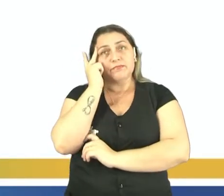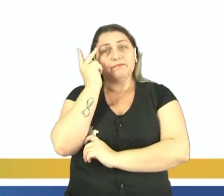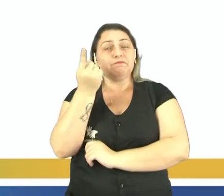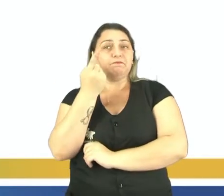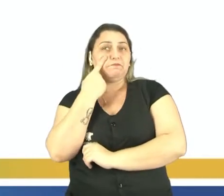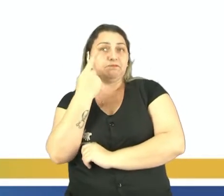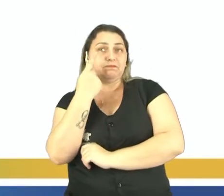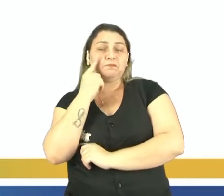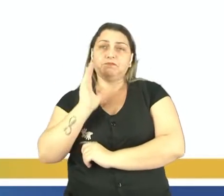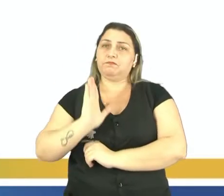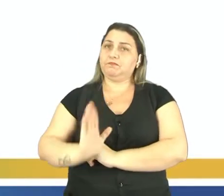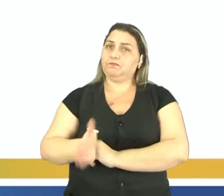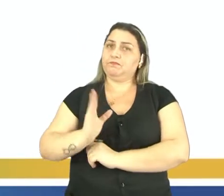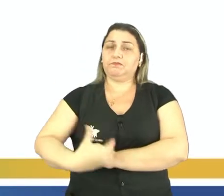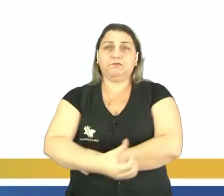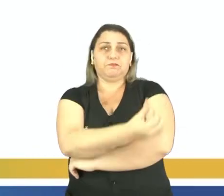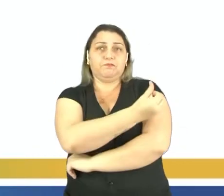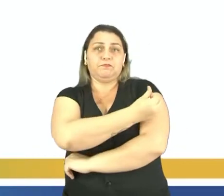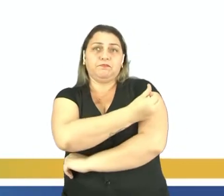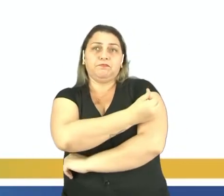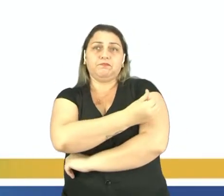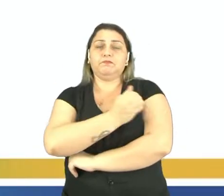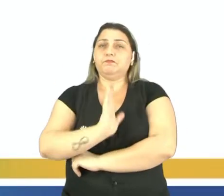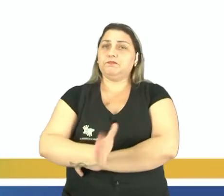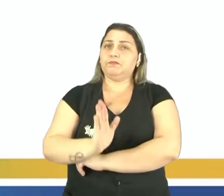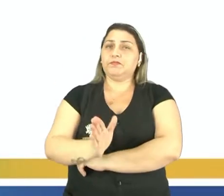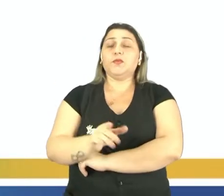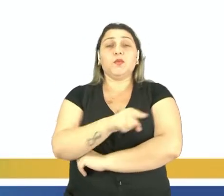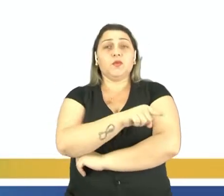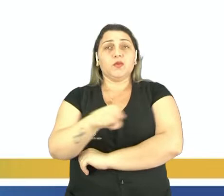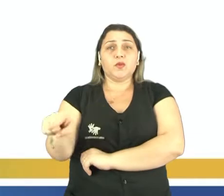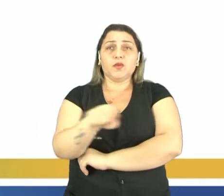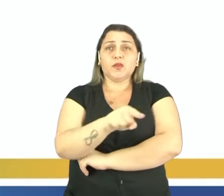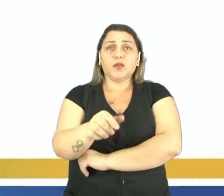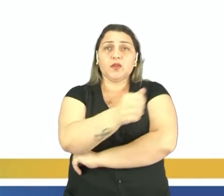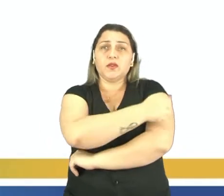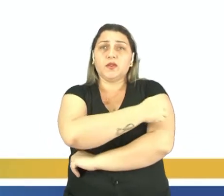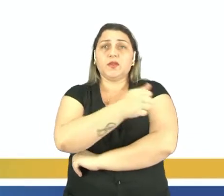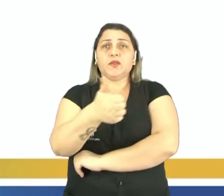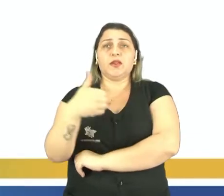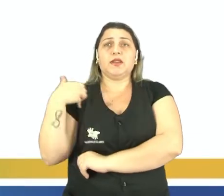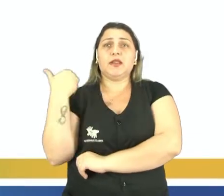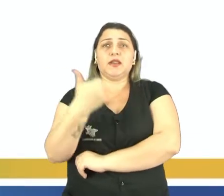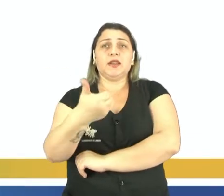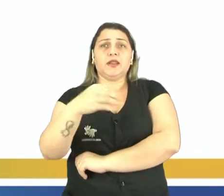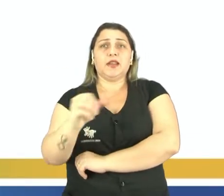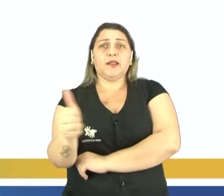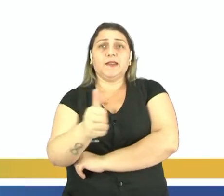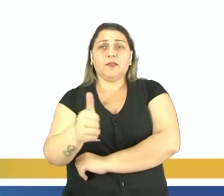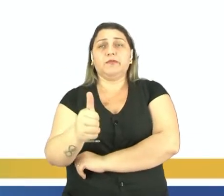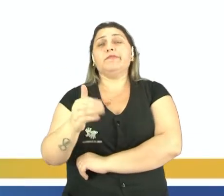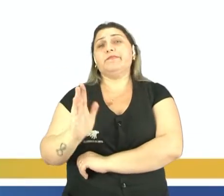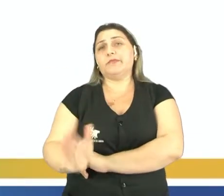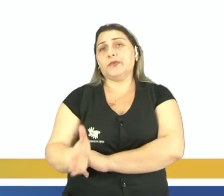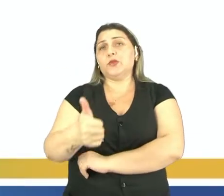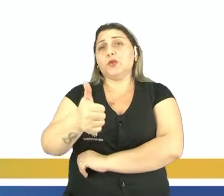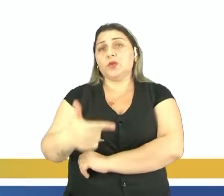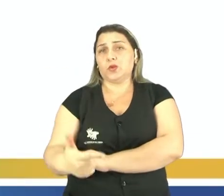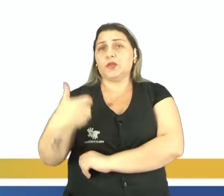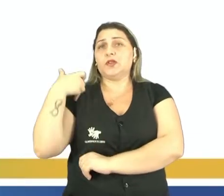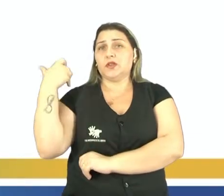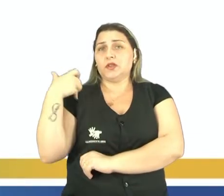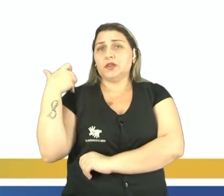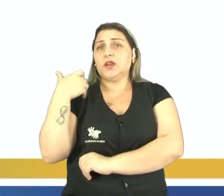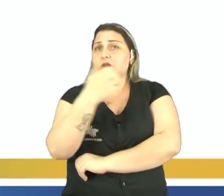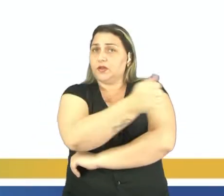vamos observar. Já que nós estamos trabalhando com sextos anos, geralmente esses alunos têm entre 10 e 11 anos, né? 12 anos,